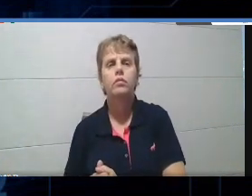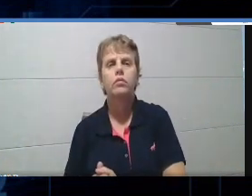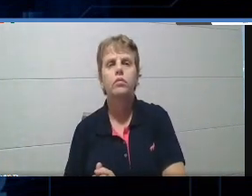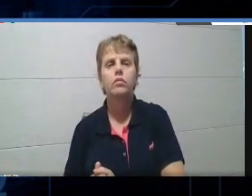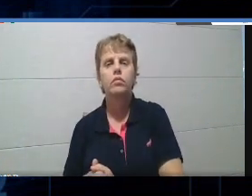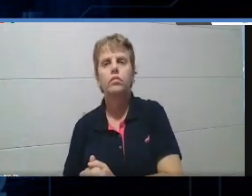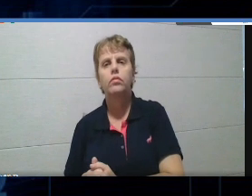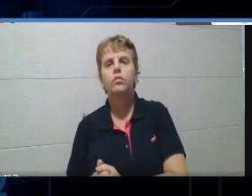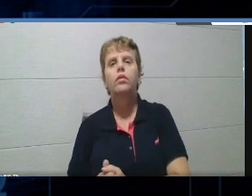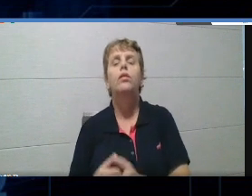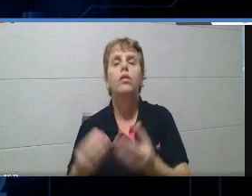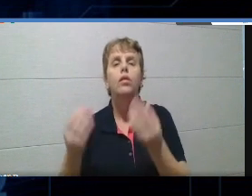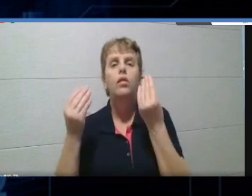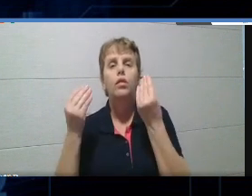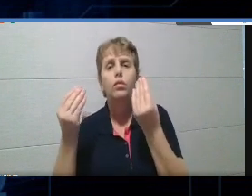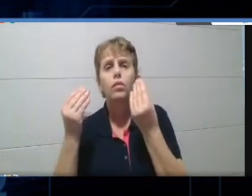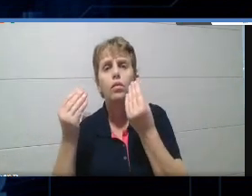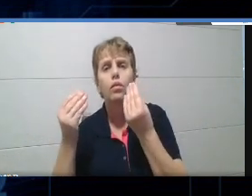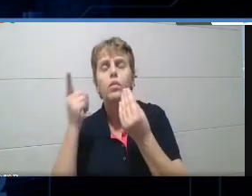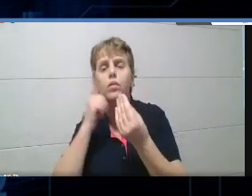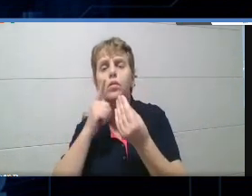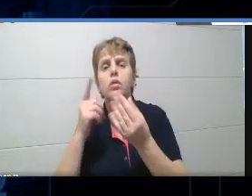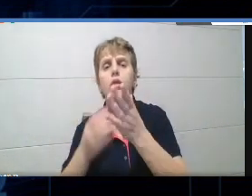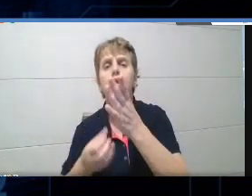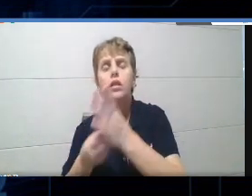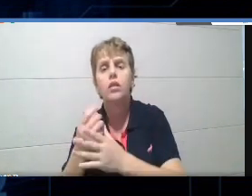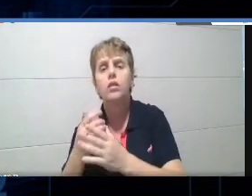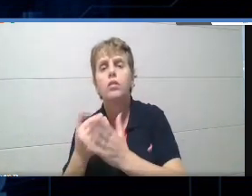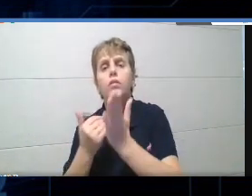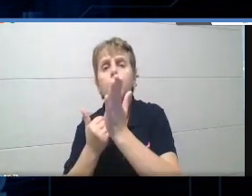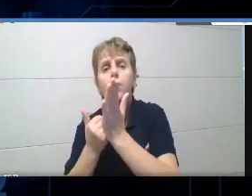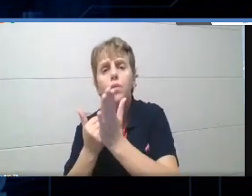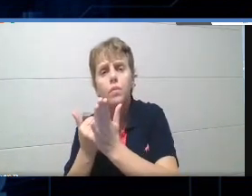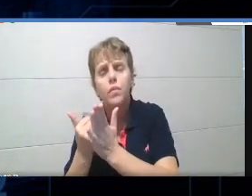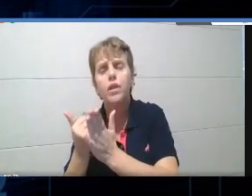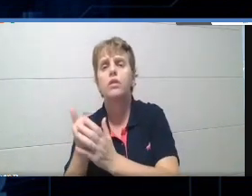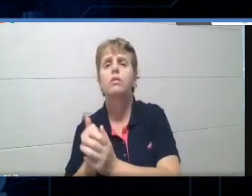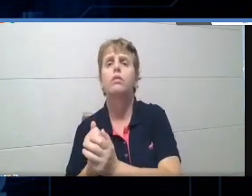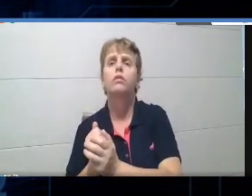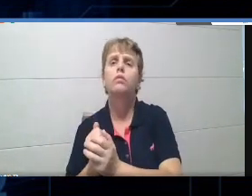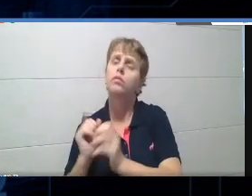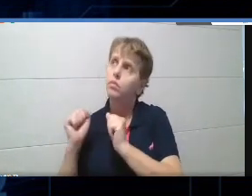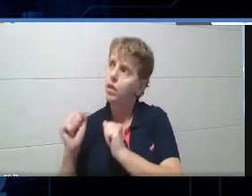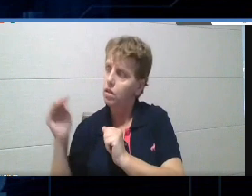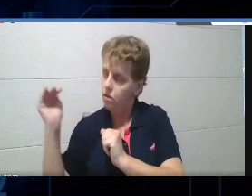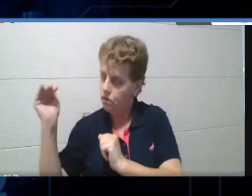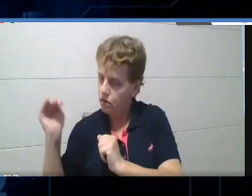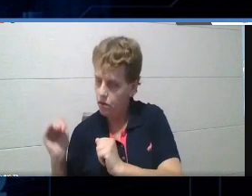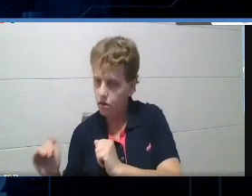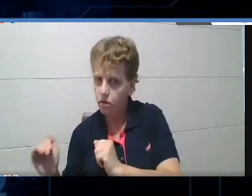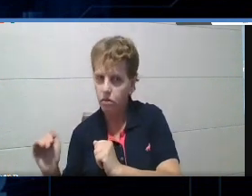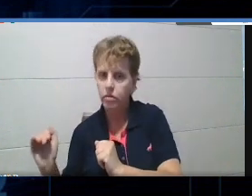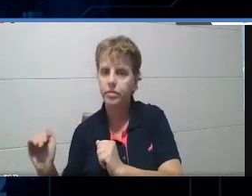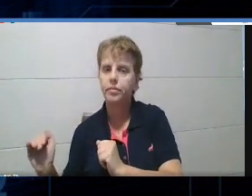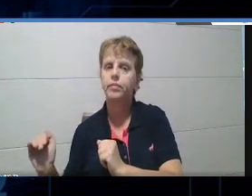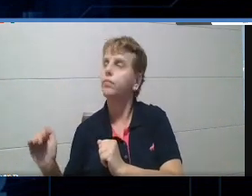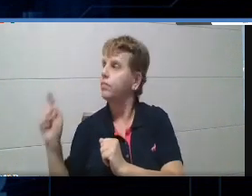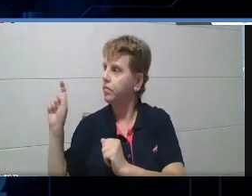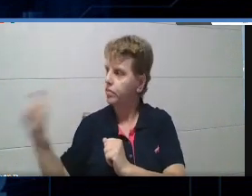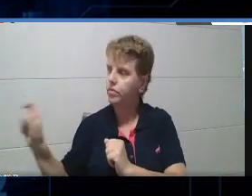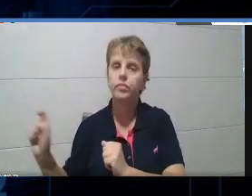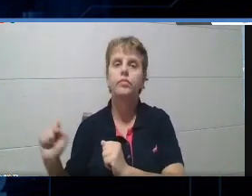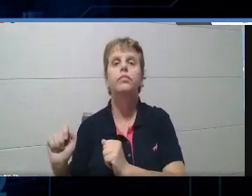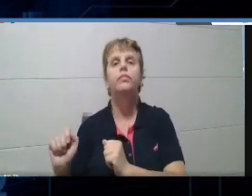quiz do zero? É possível? Com certeza é possível, tá? Então, você pode estar vindo aqui em Create a New Quiz, tá?